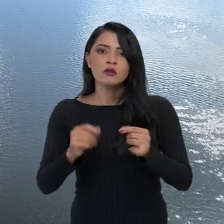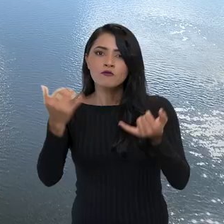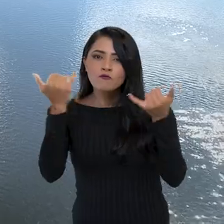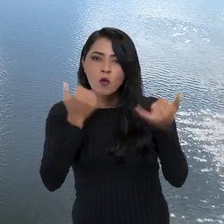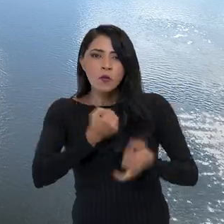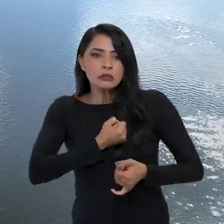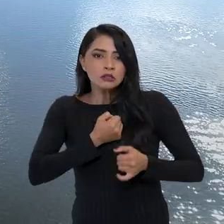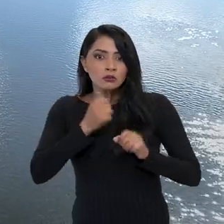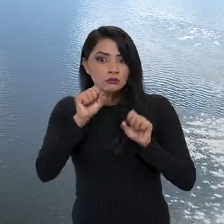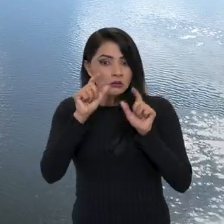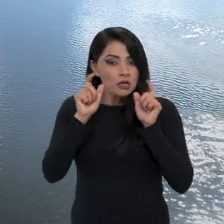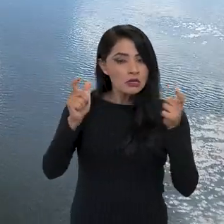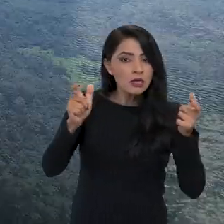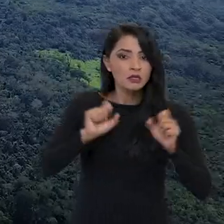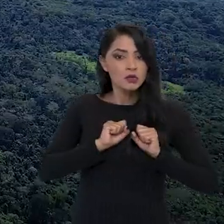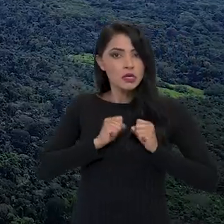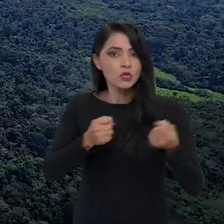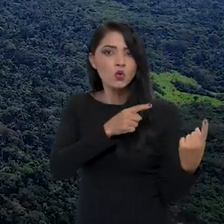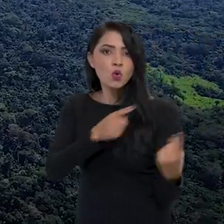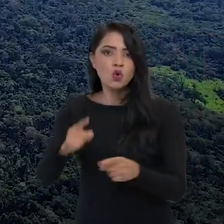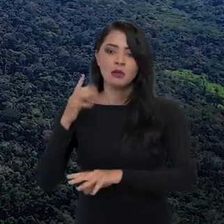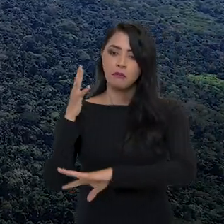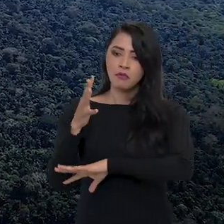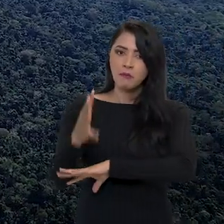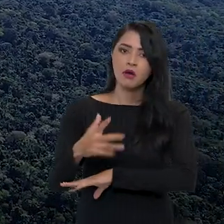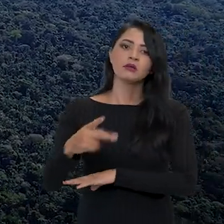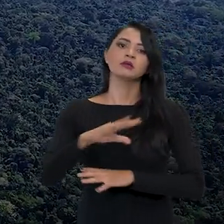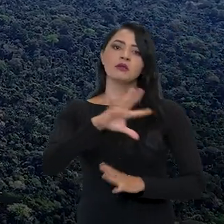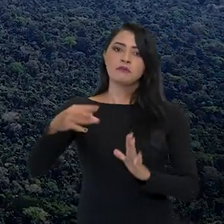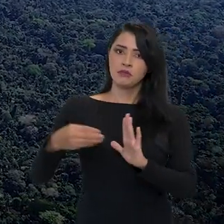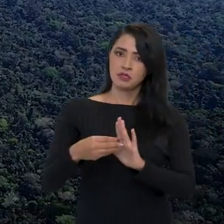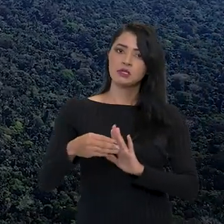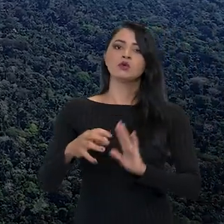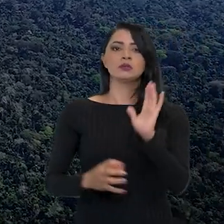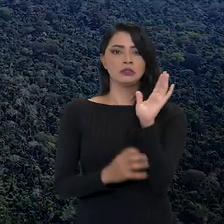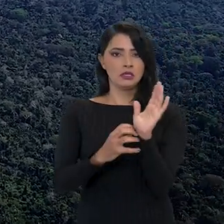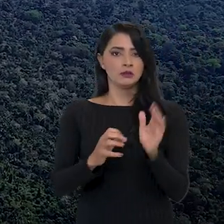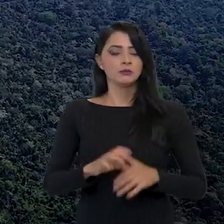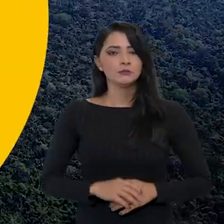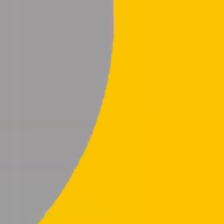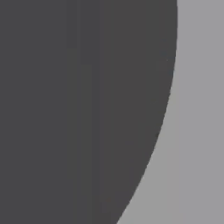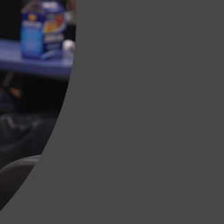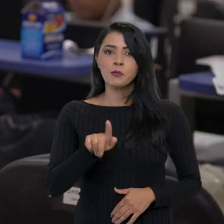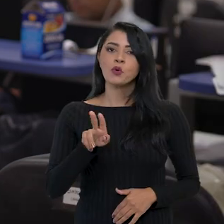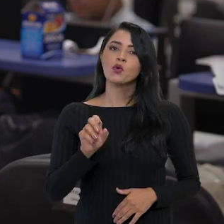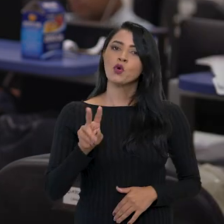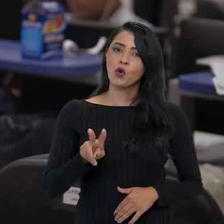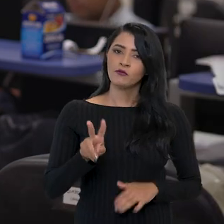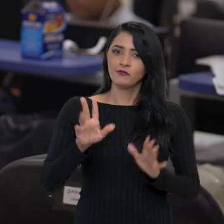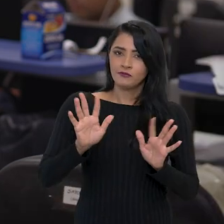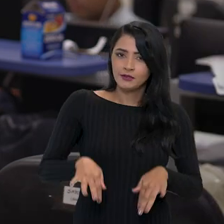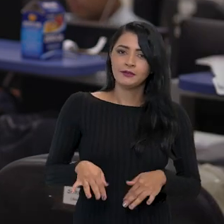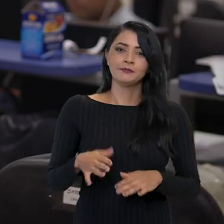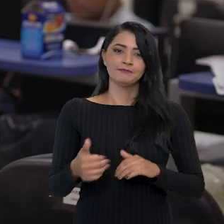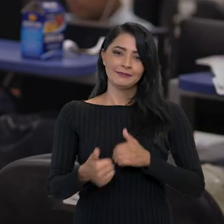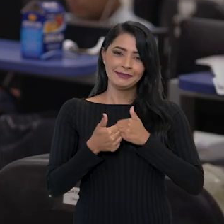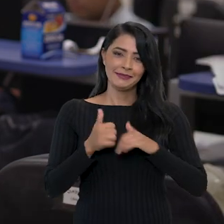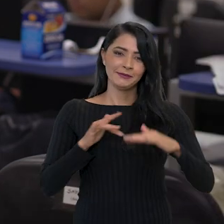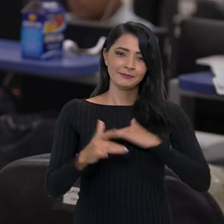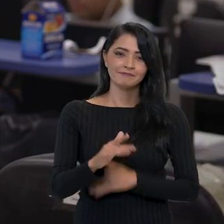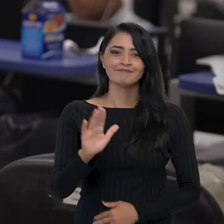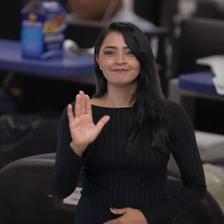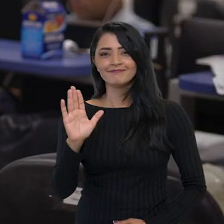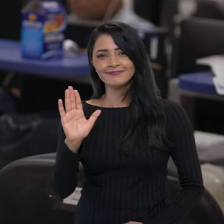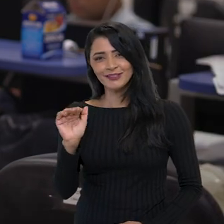Brasília os dados de alerta e de ações de combate ao desmatamento na Amazônia e no Cerrado. E o Ponto Gov de hoje fica por aqui.